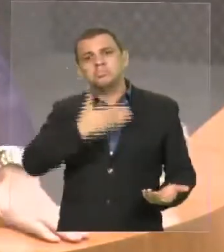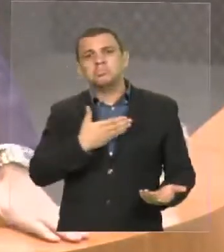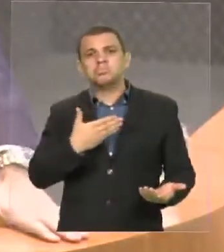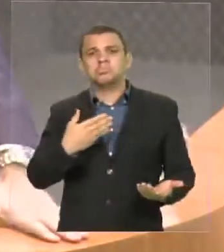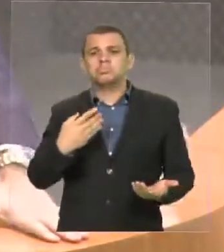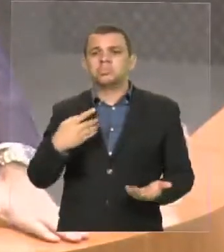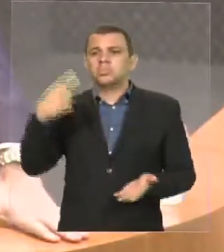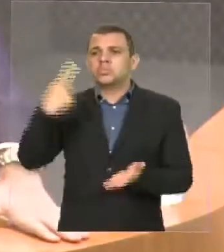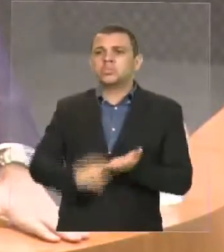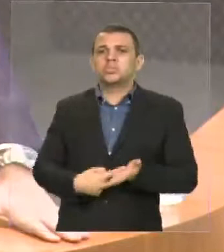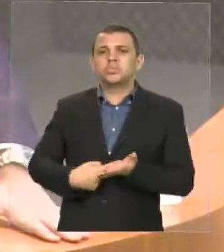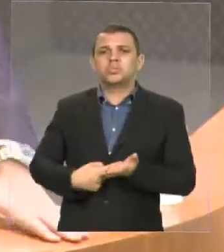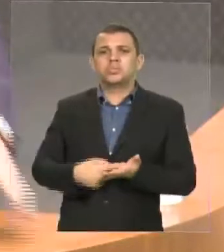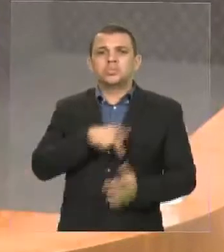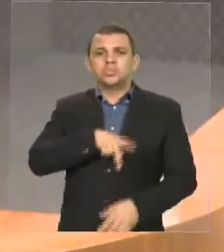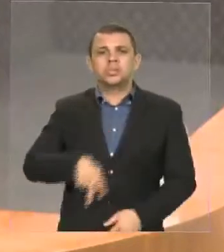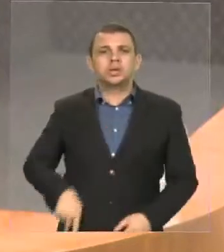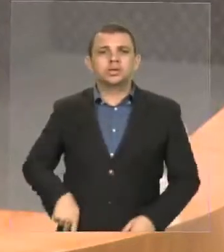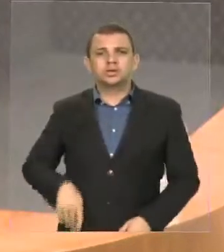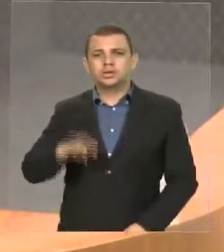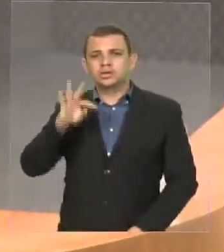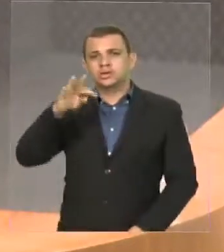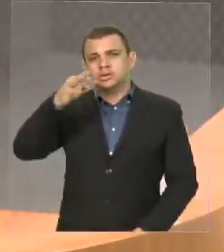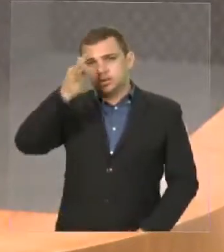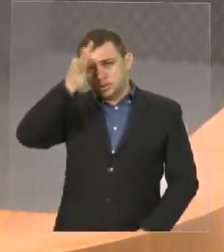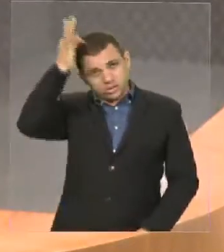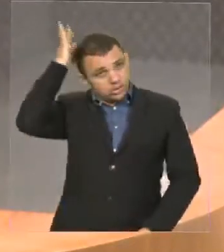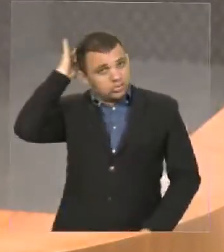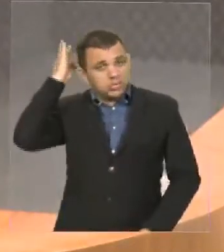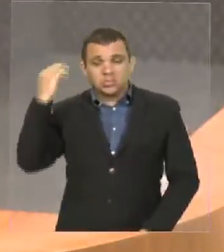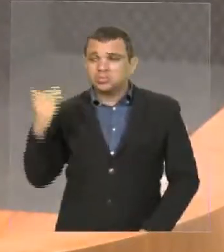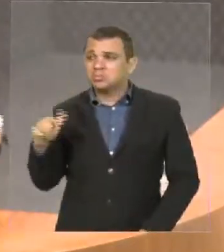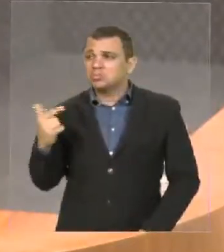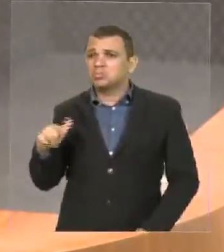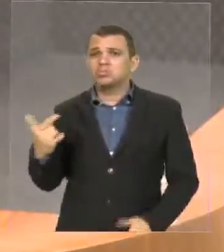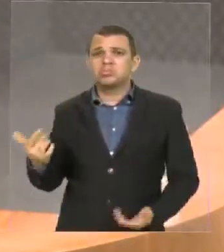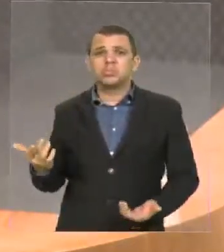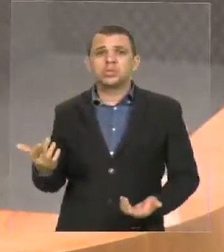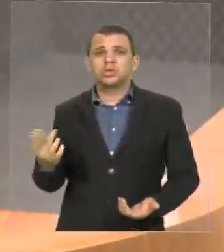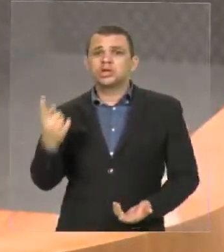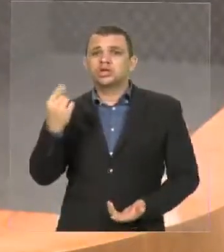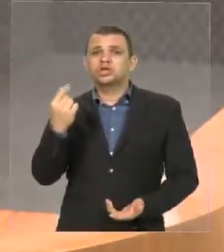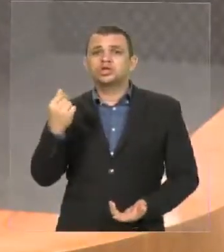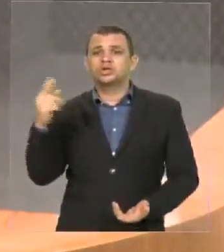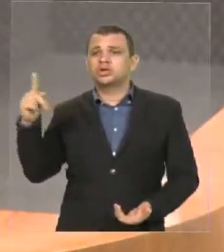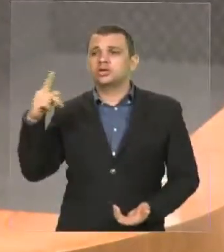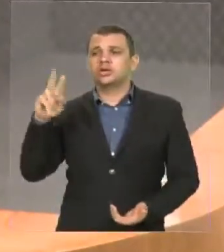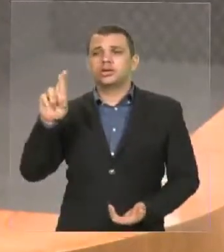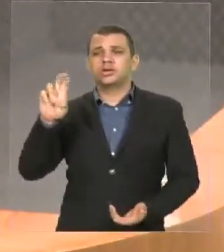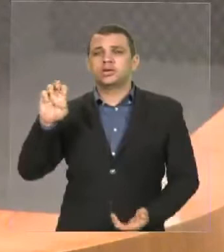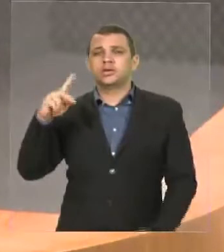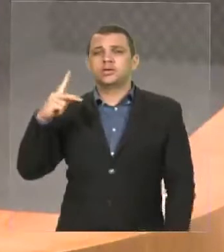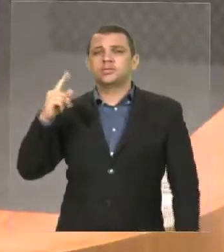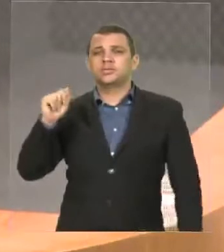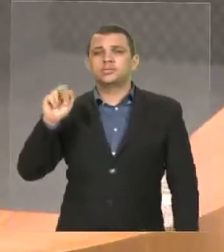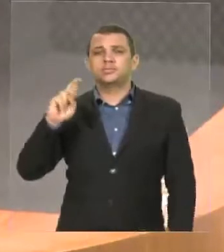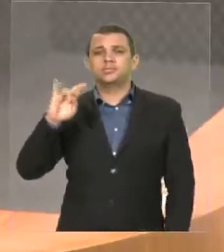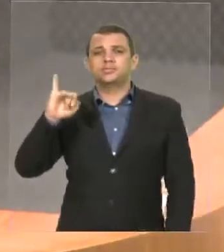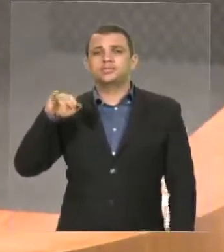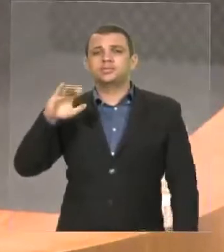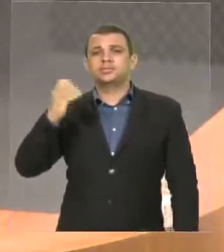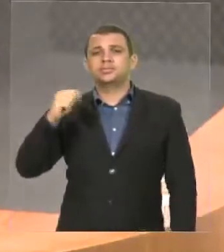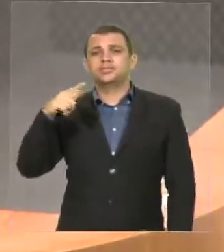presidente Temer, desse recurso da repatriação. Então, é importante que a gente discuta o recurso da